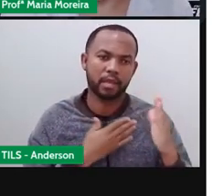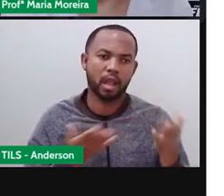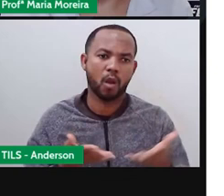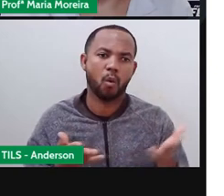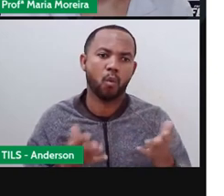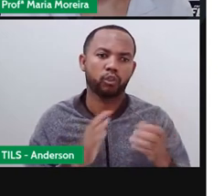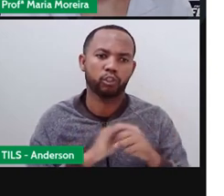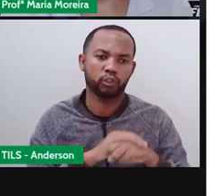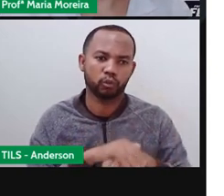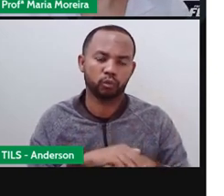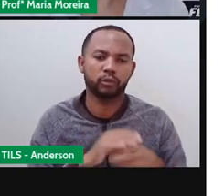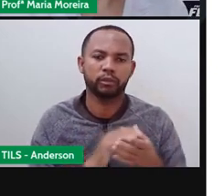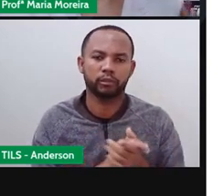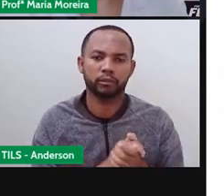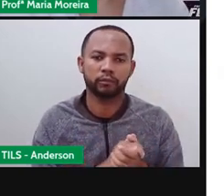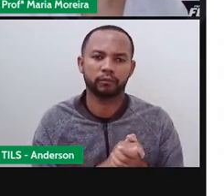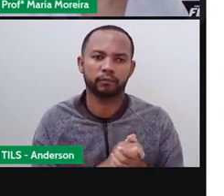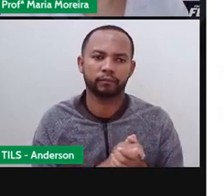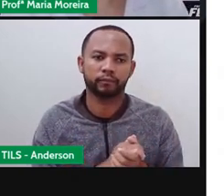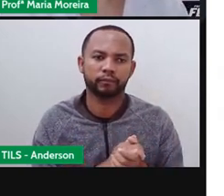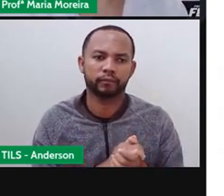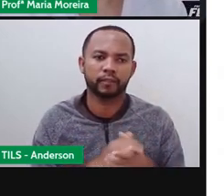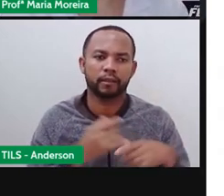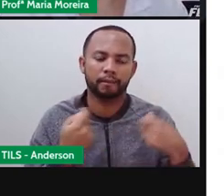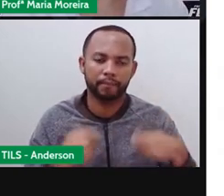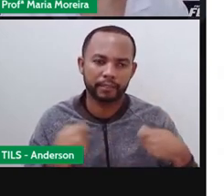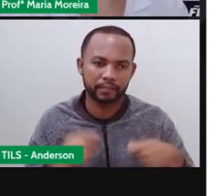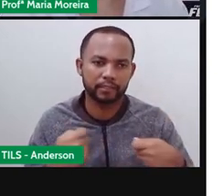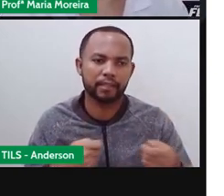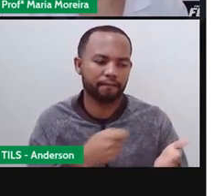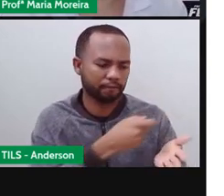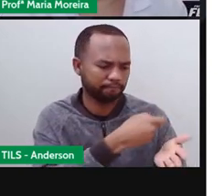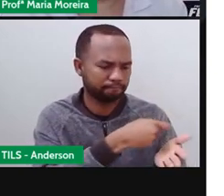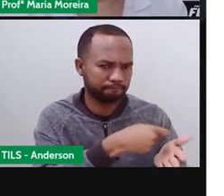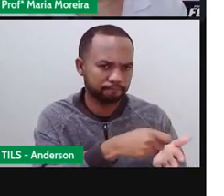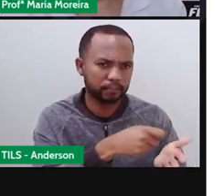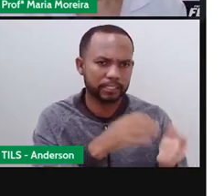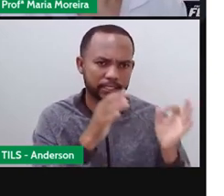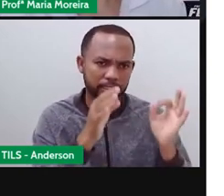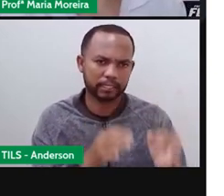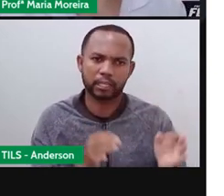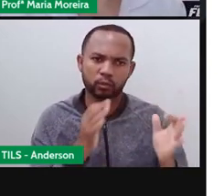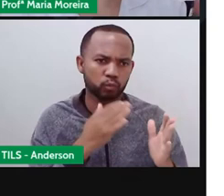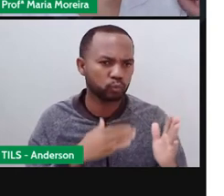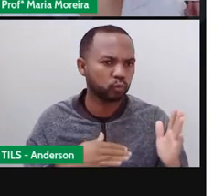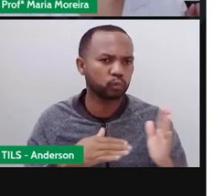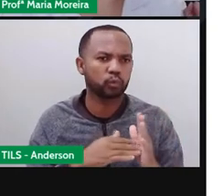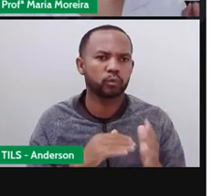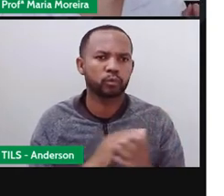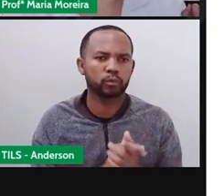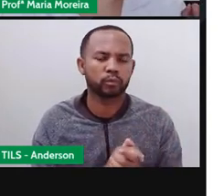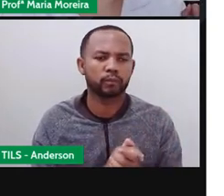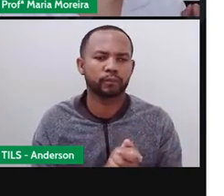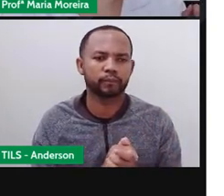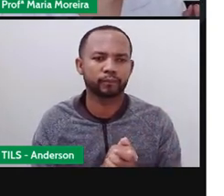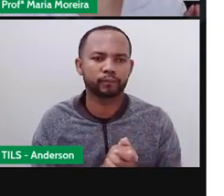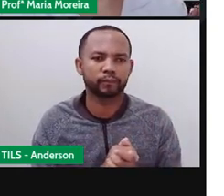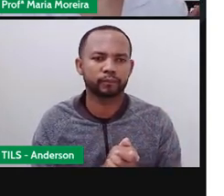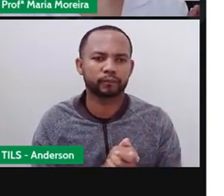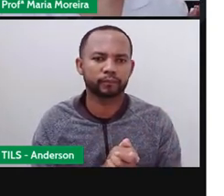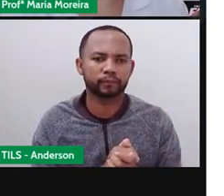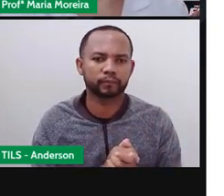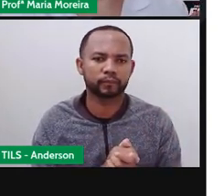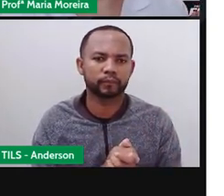tem a data. A cegonha deveria ter colocado a data nesse bilhete, vai ficar tudo certinho. Porque eu já sei, Anderson, o que aconteceu.